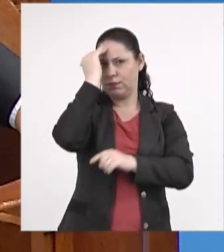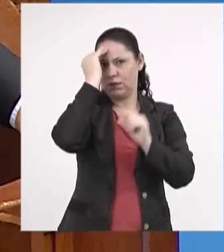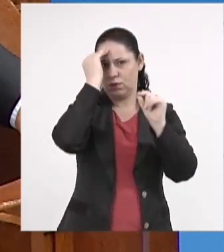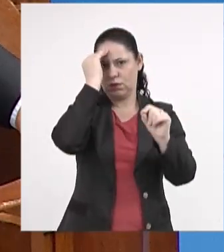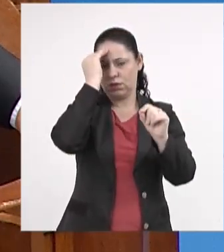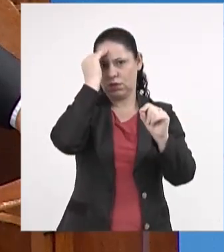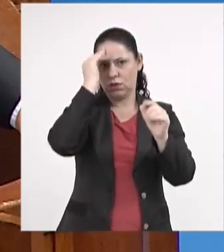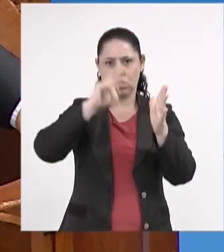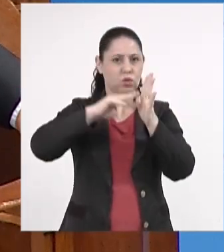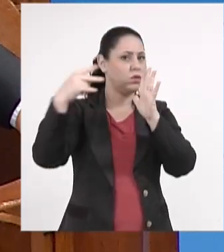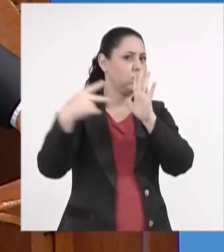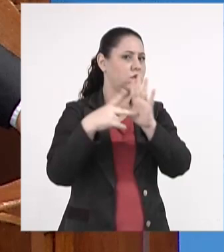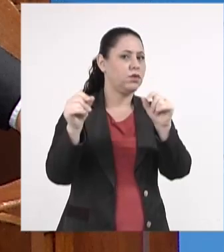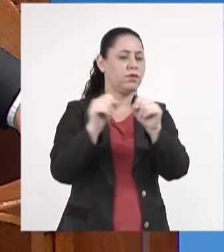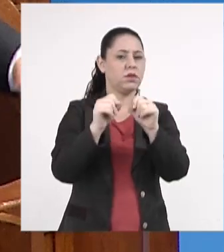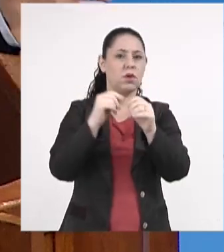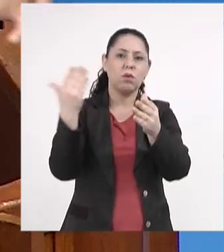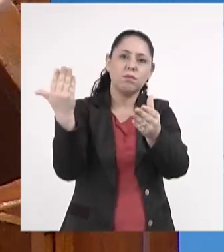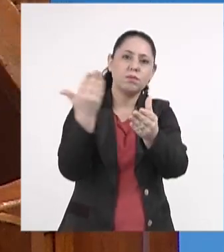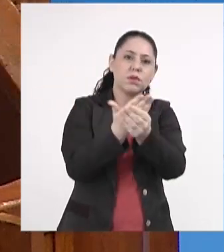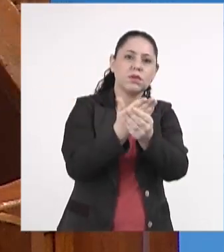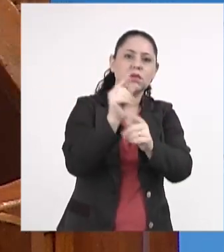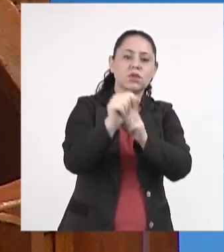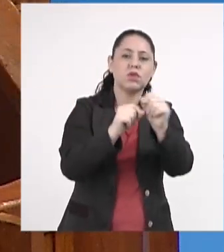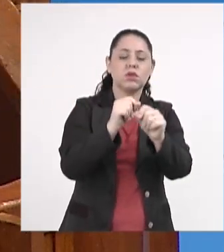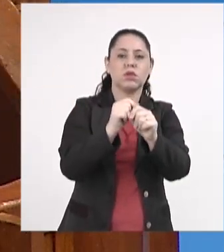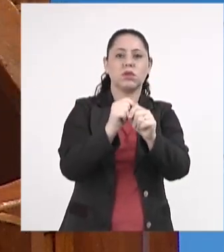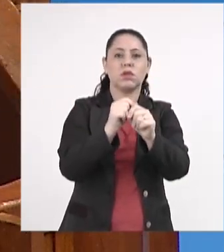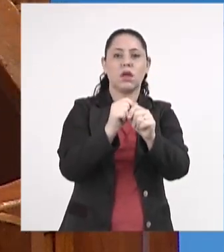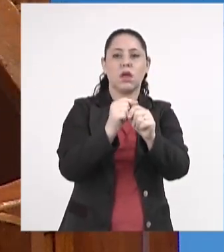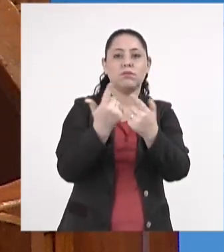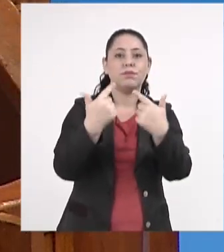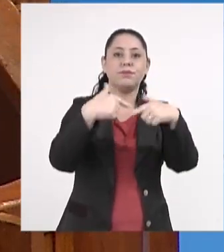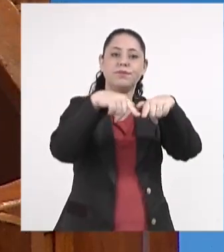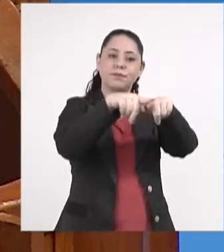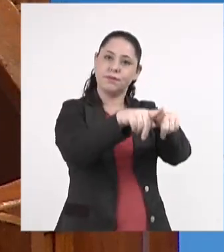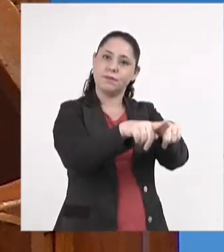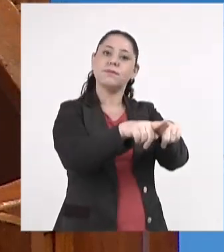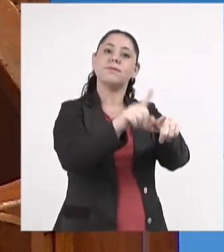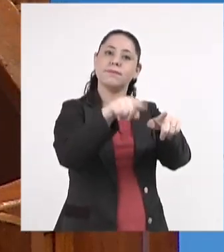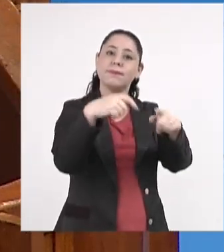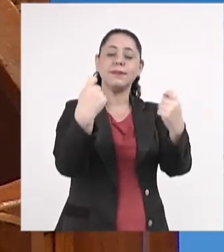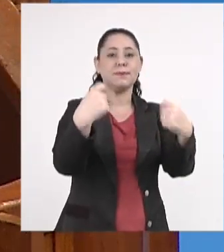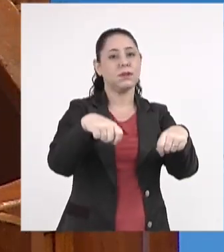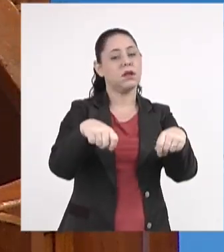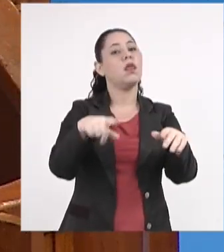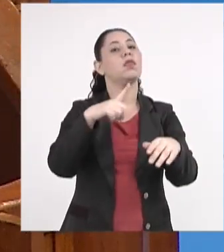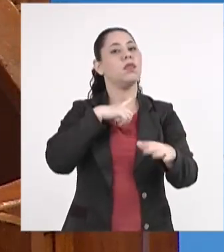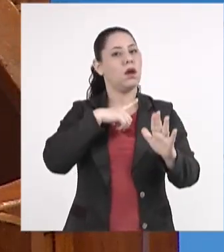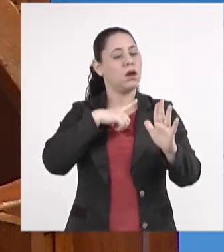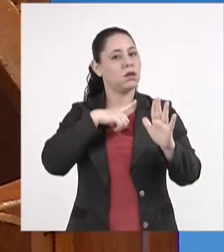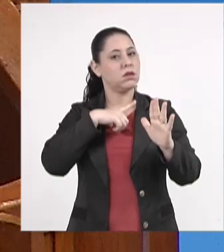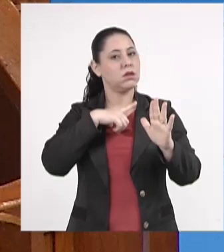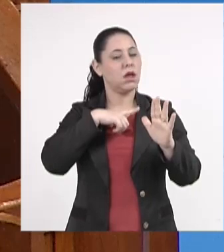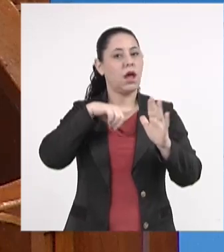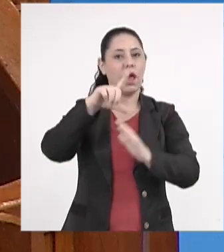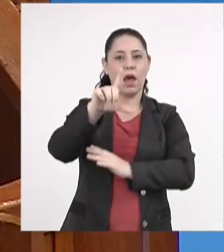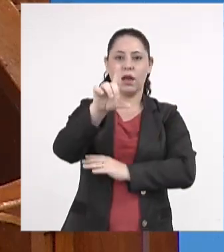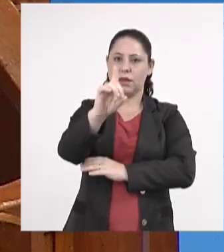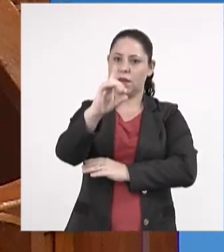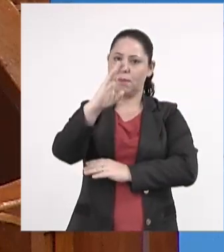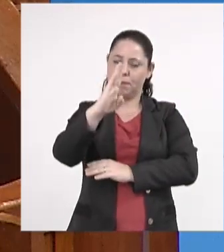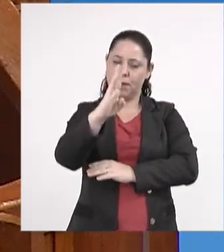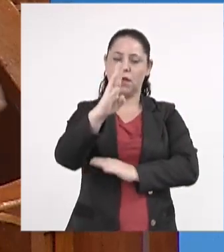no sentido de fazer um processo de regime de colaboração que é previsto na LDB,